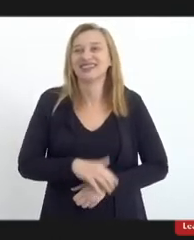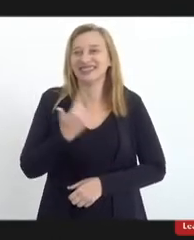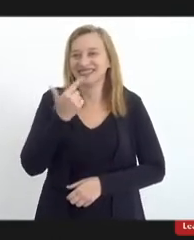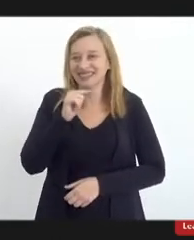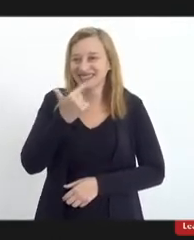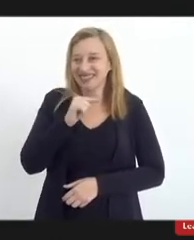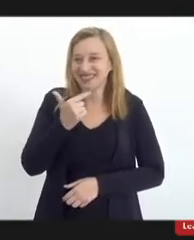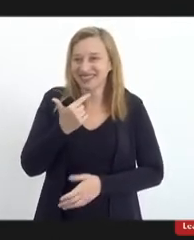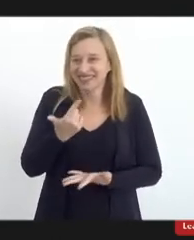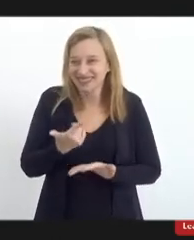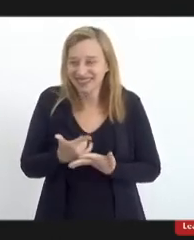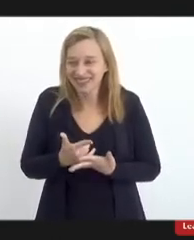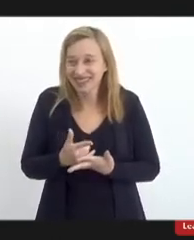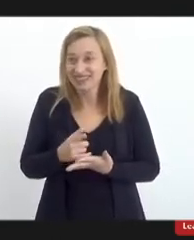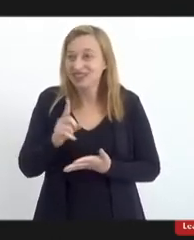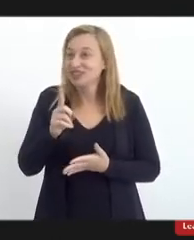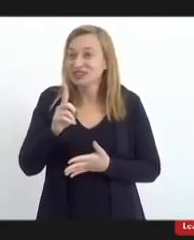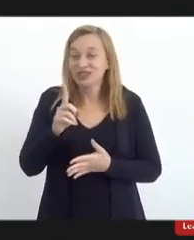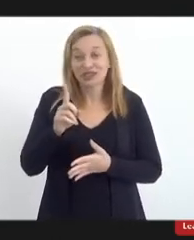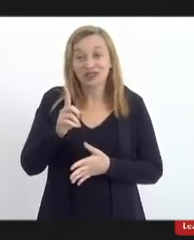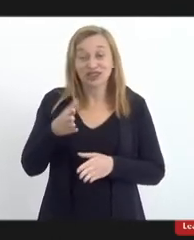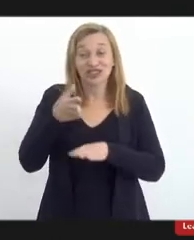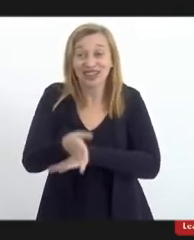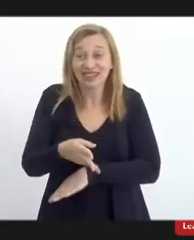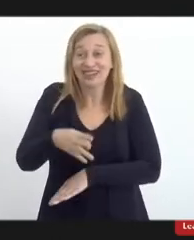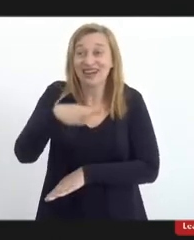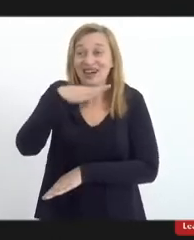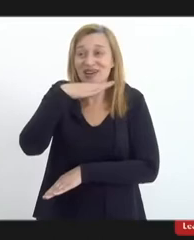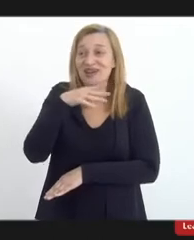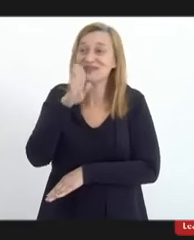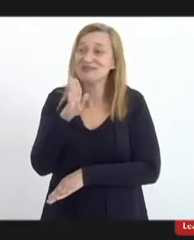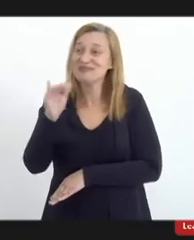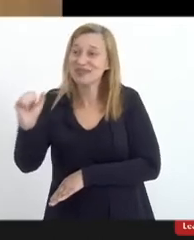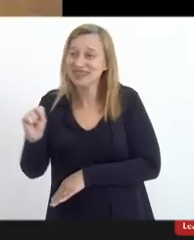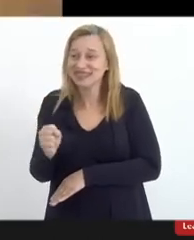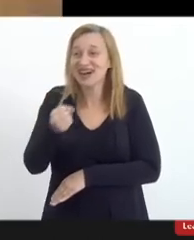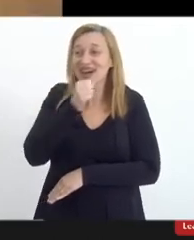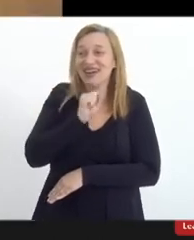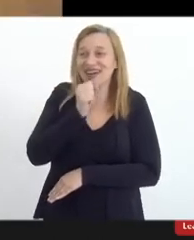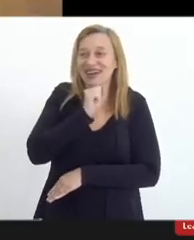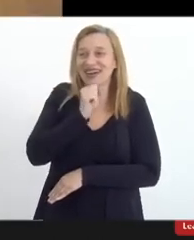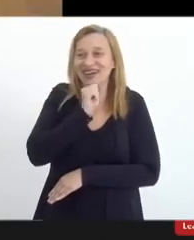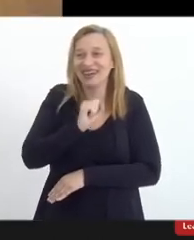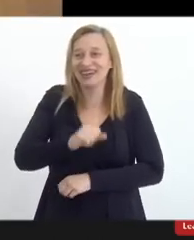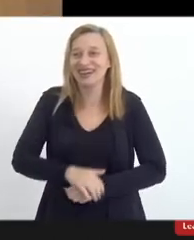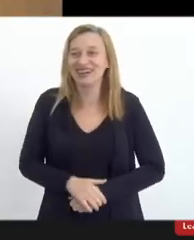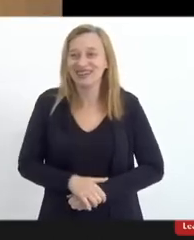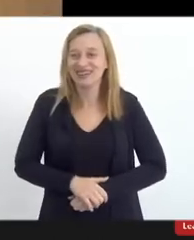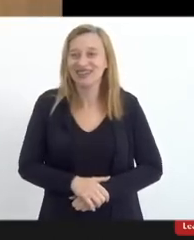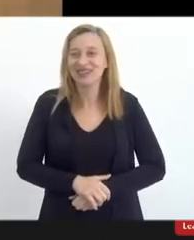só não chega na sua bisavó, porque daí é a minha idade. não o bisavó, não.